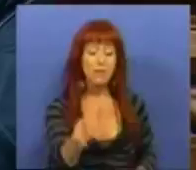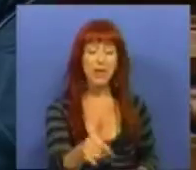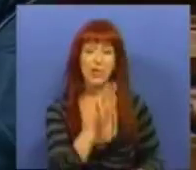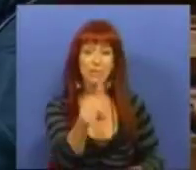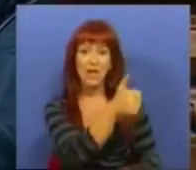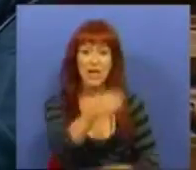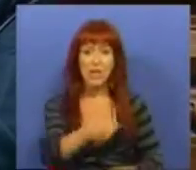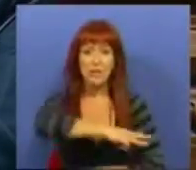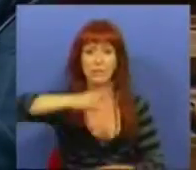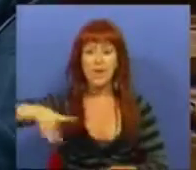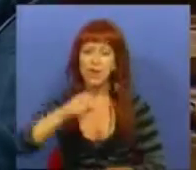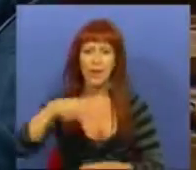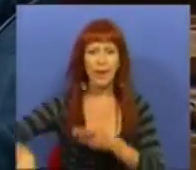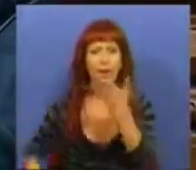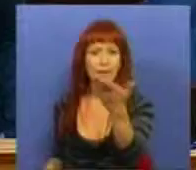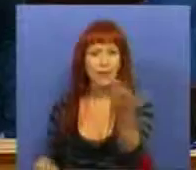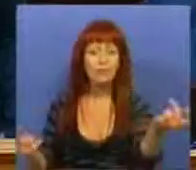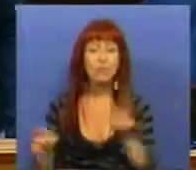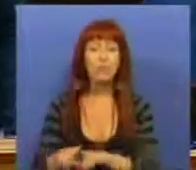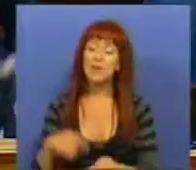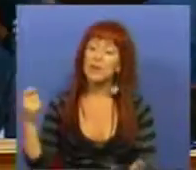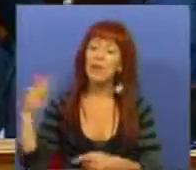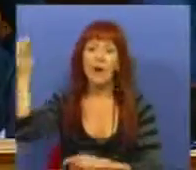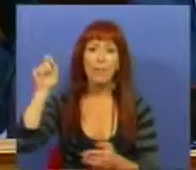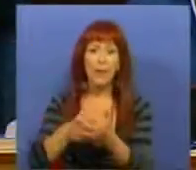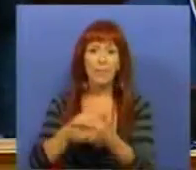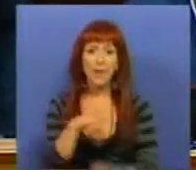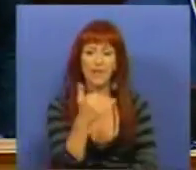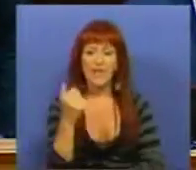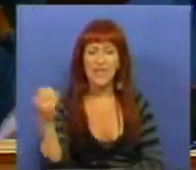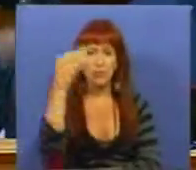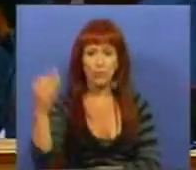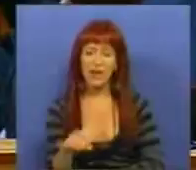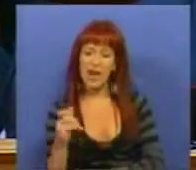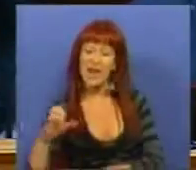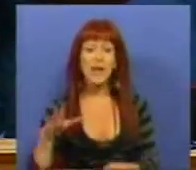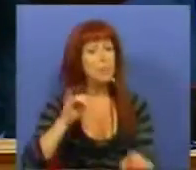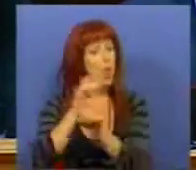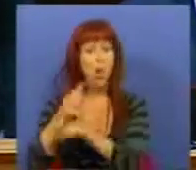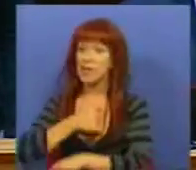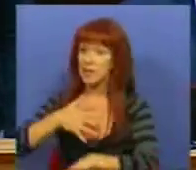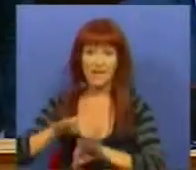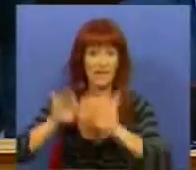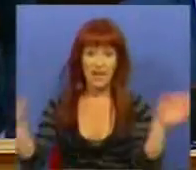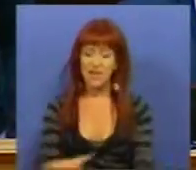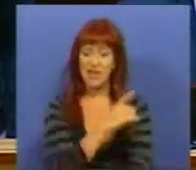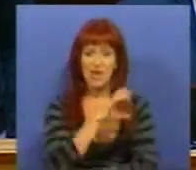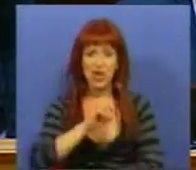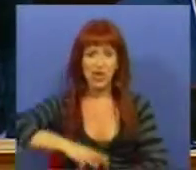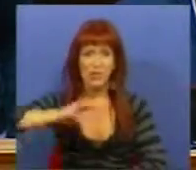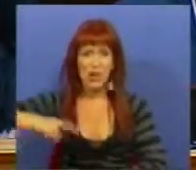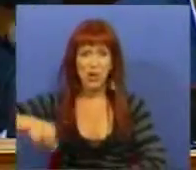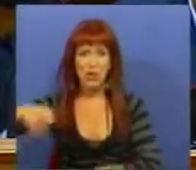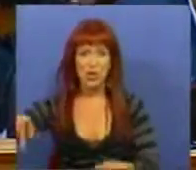.500 milhões de euros, banca a pagar 25% de IRC, como as demais empresas, 600 milhões